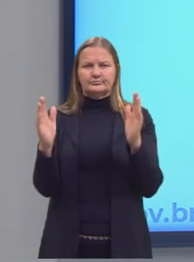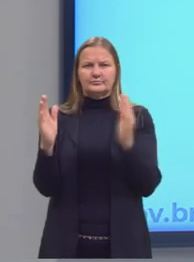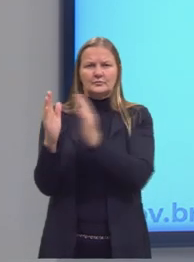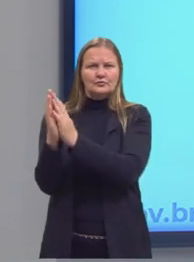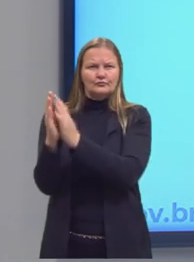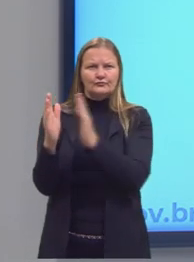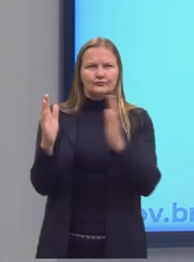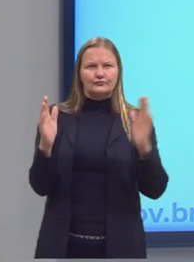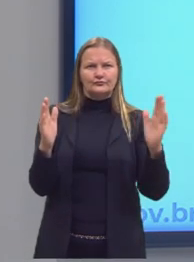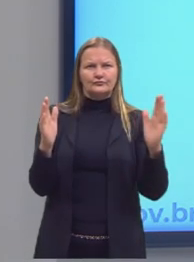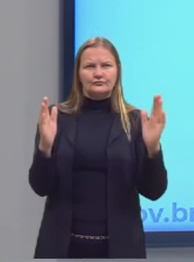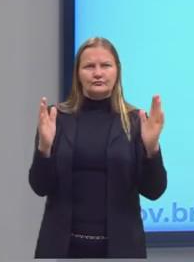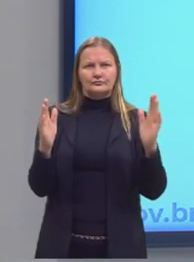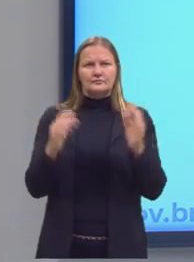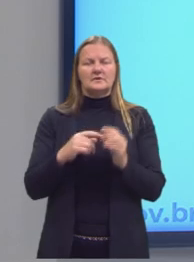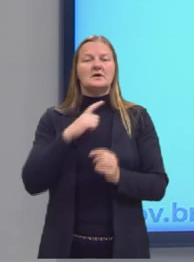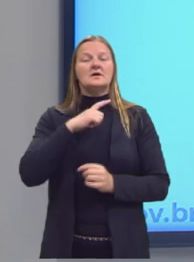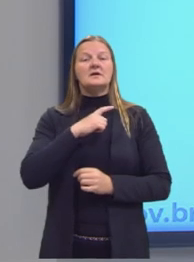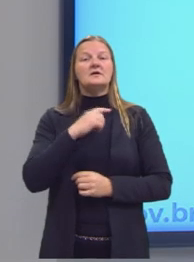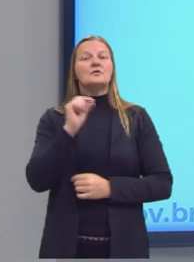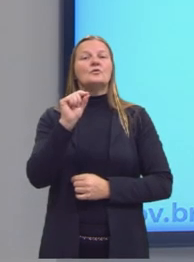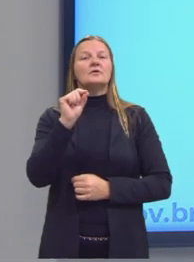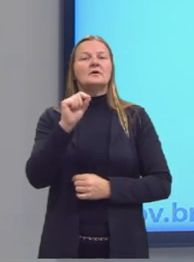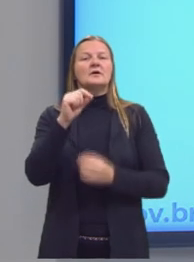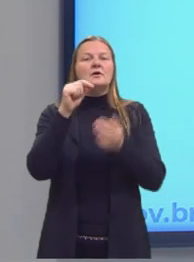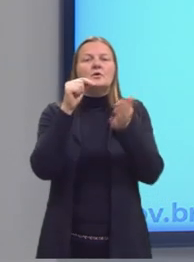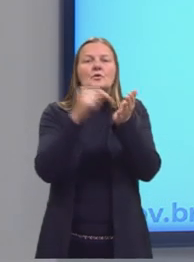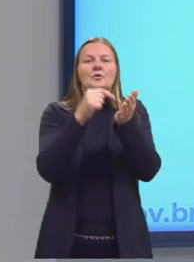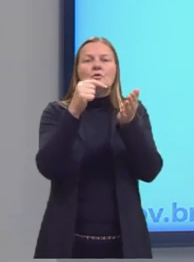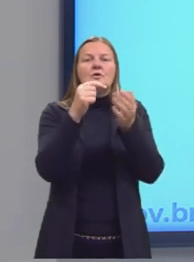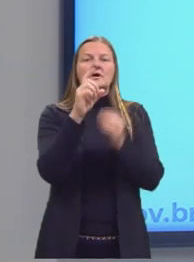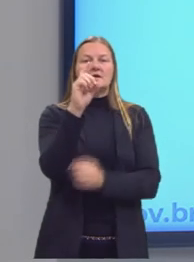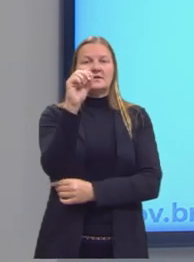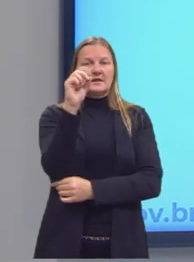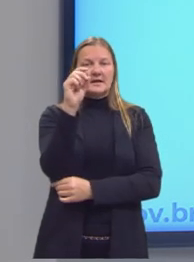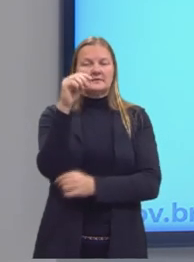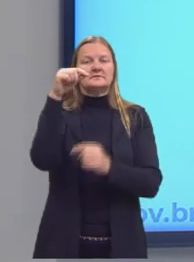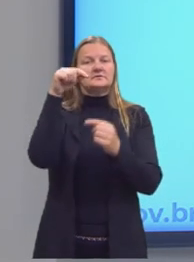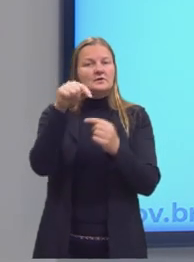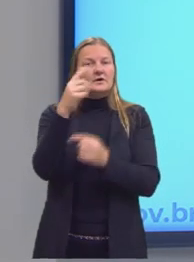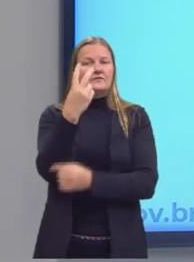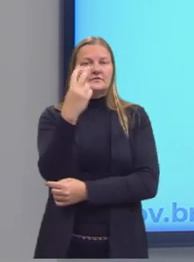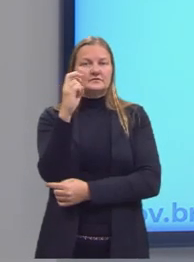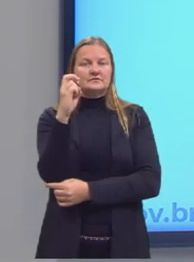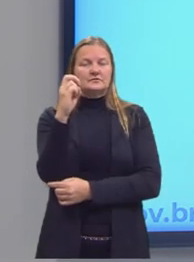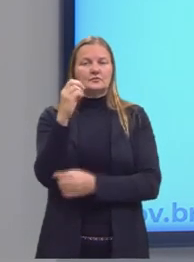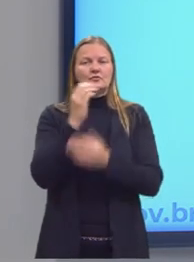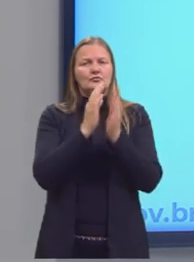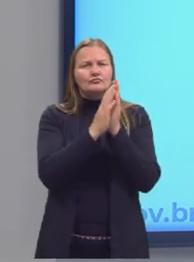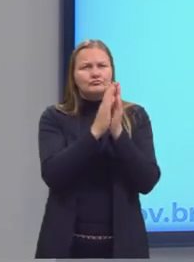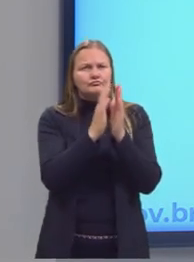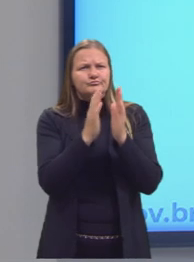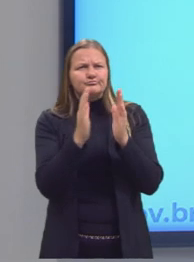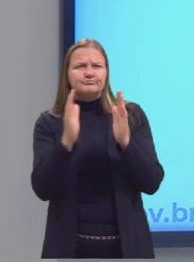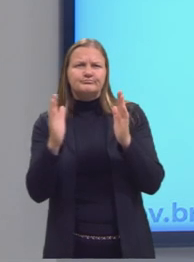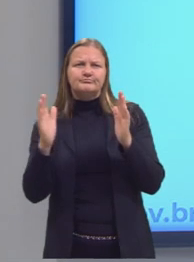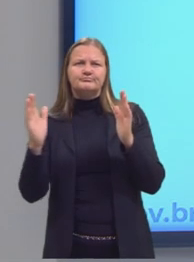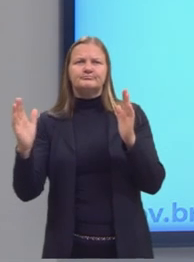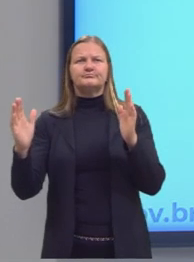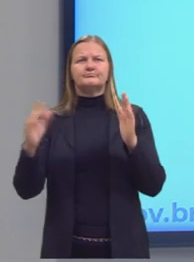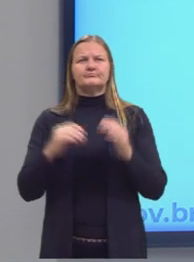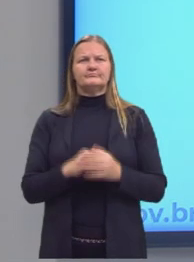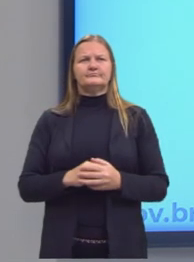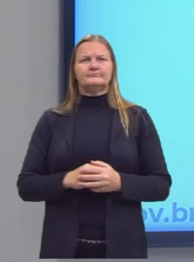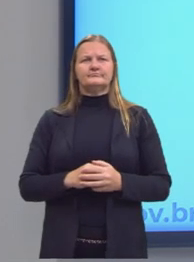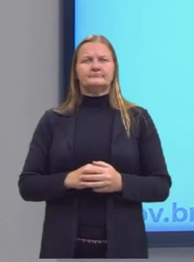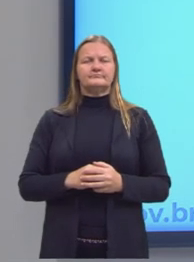elas representam a existência dos valores 10 e 25 na sequência desse intervalo. A